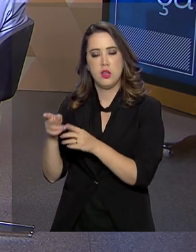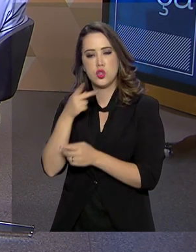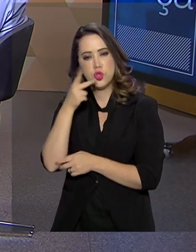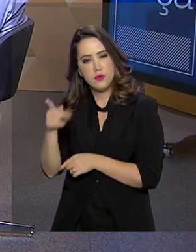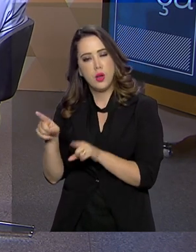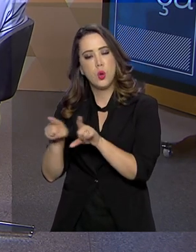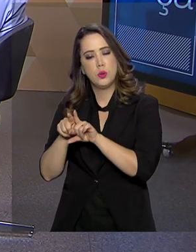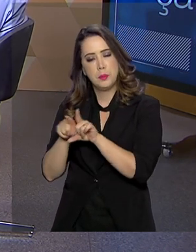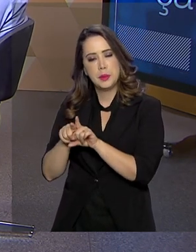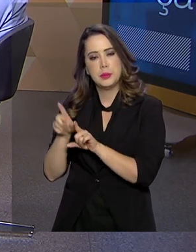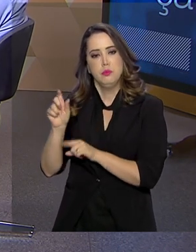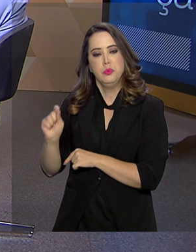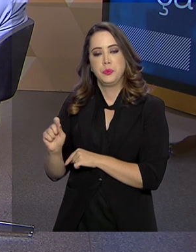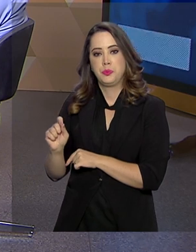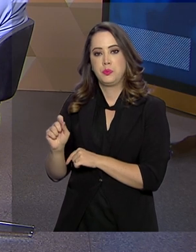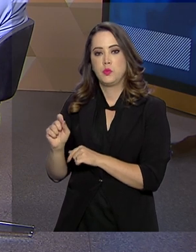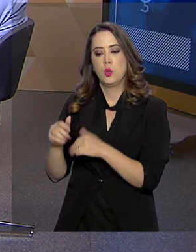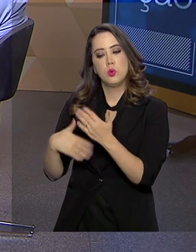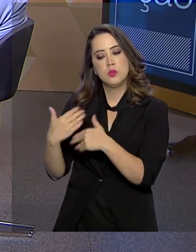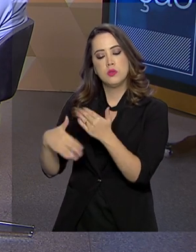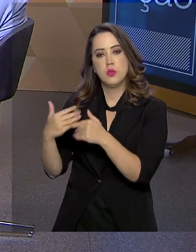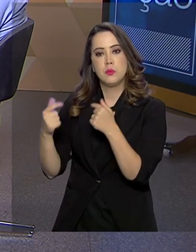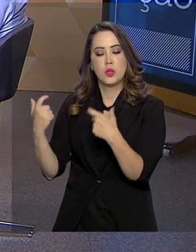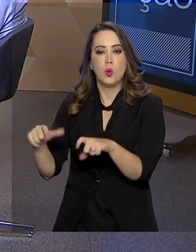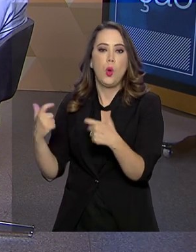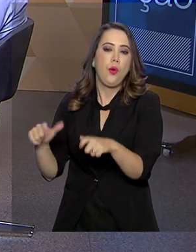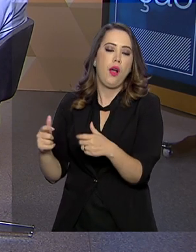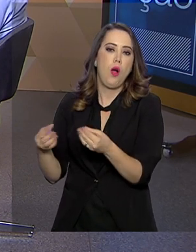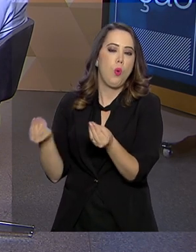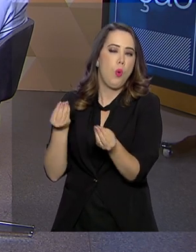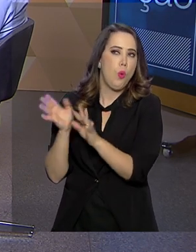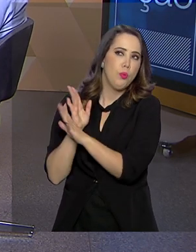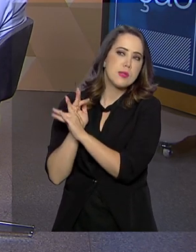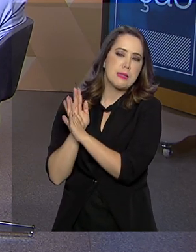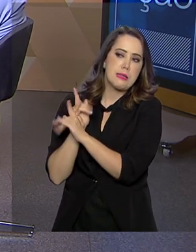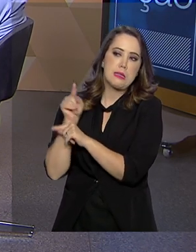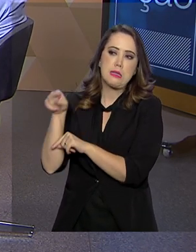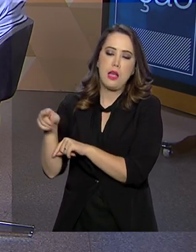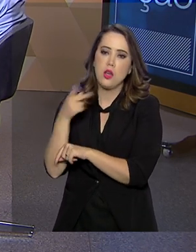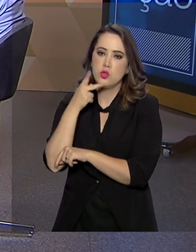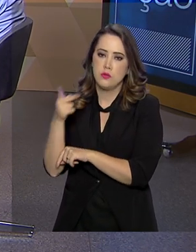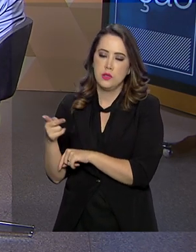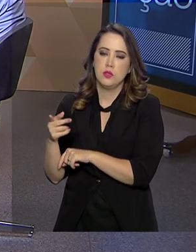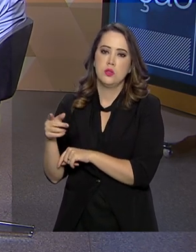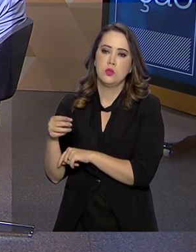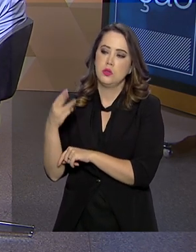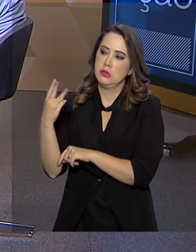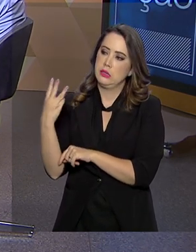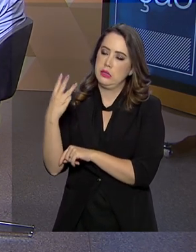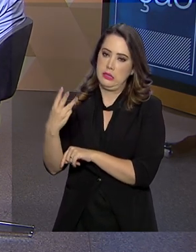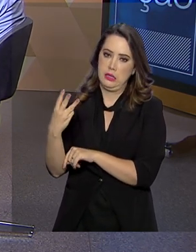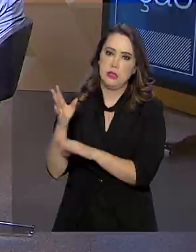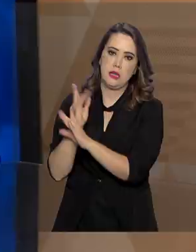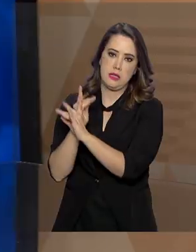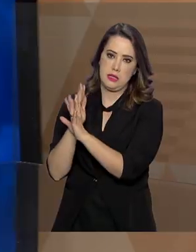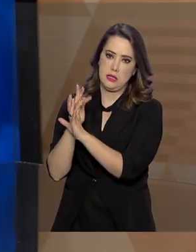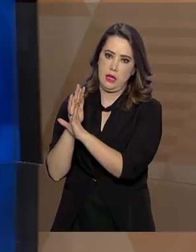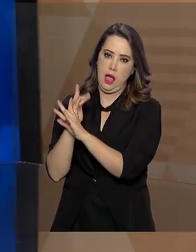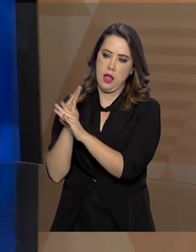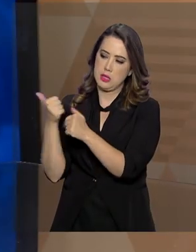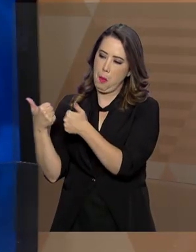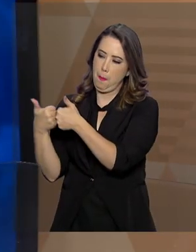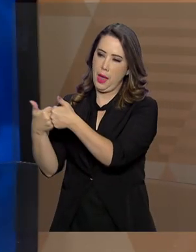questão do desenvolvimento regional dessas cidades. O senhor me atualizou, são 33 cidades gêmeas.